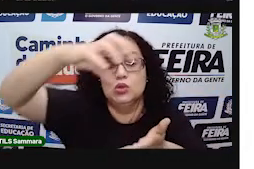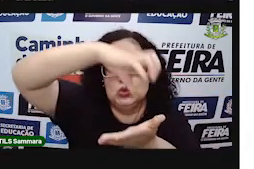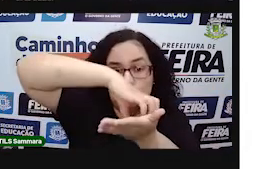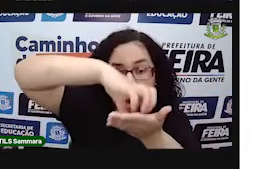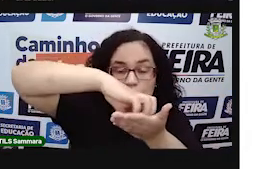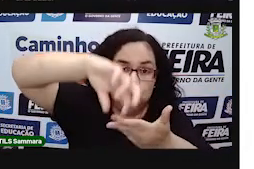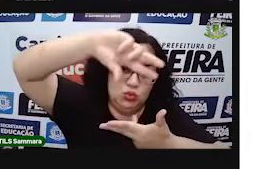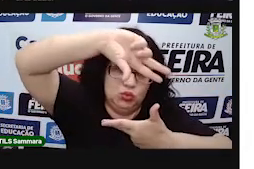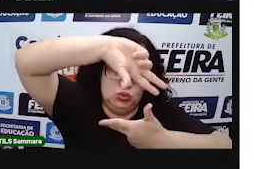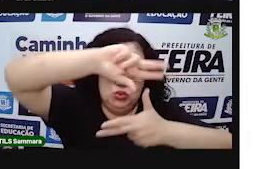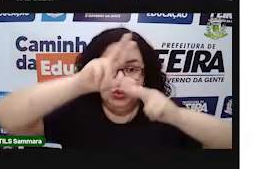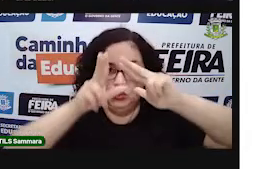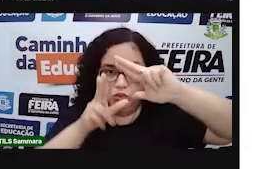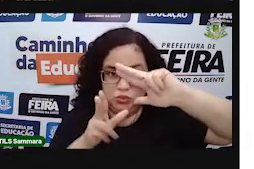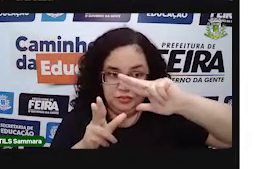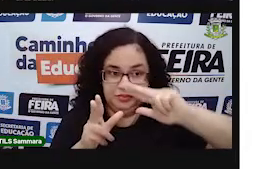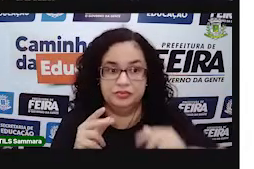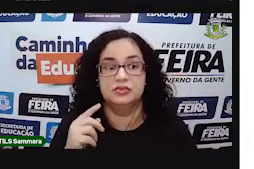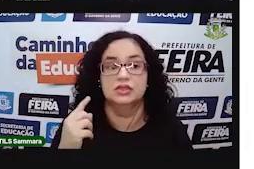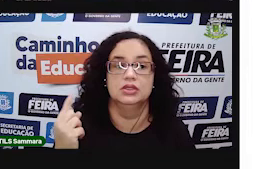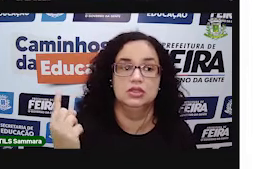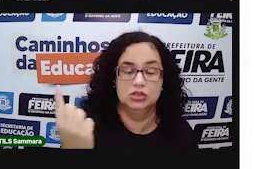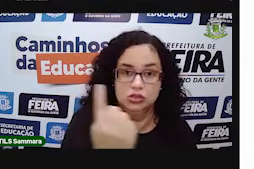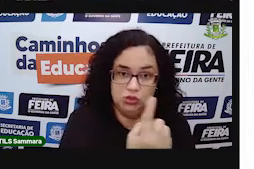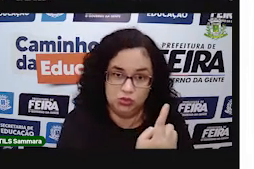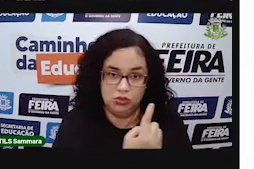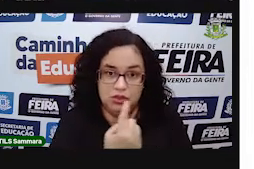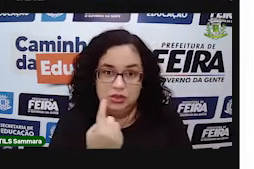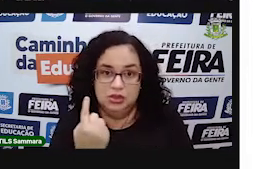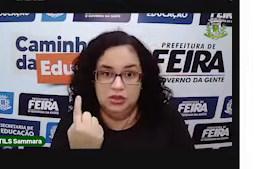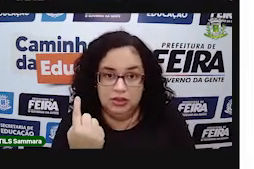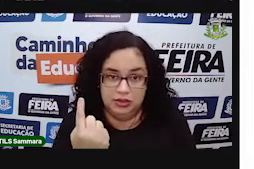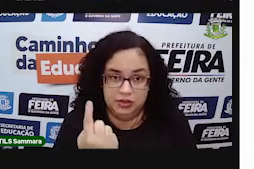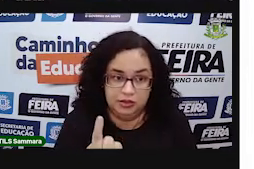sólidos geométricos que estão aí à sua volta.